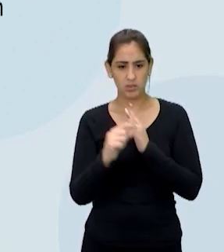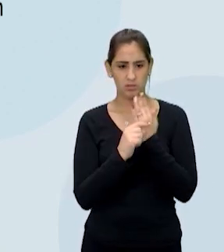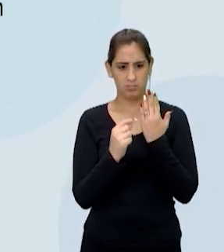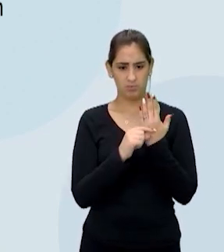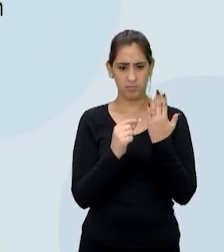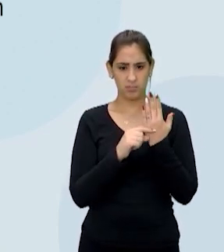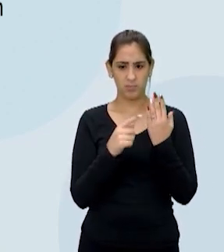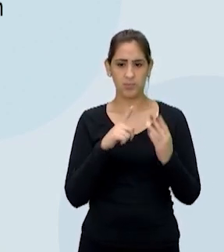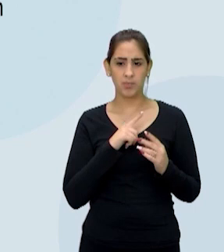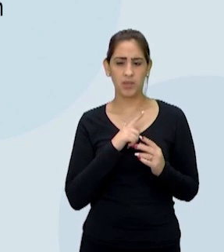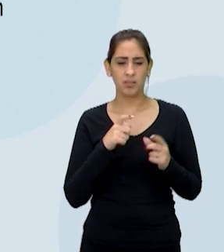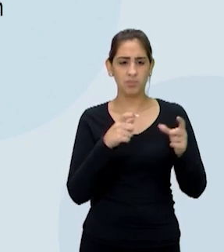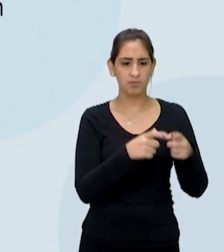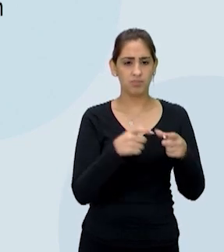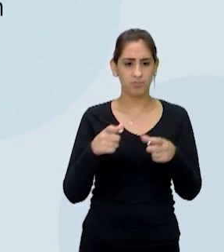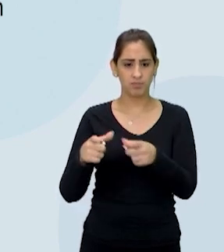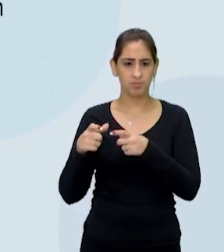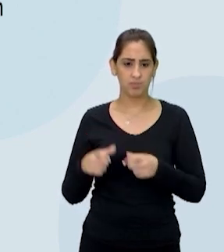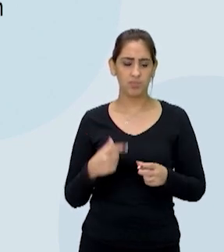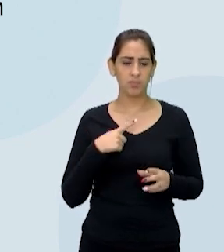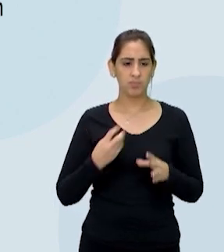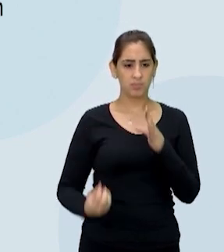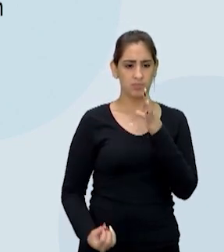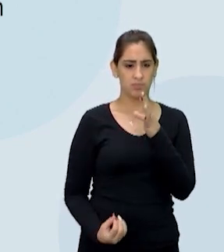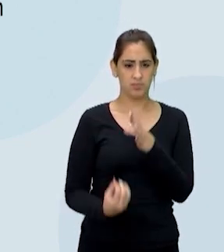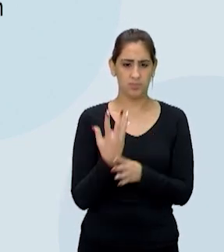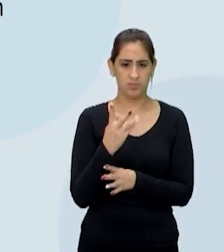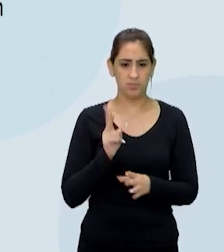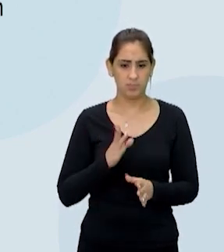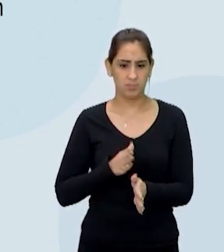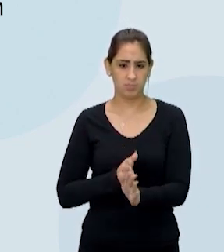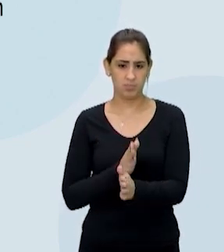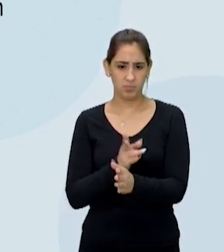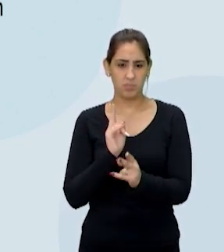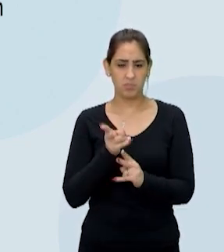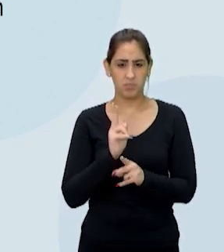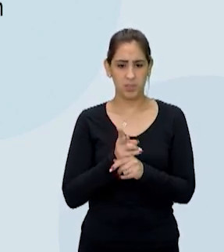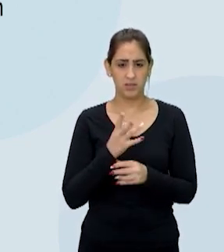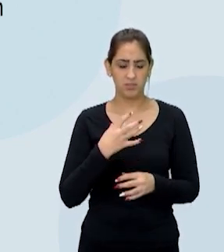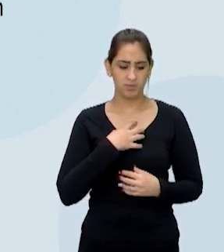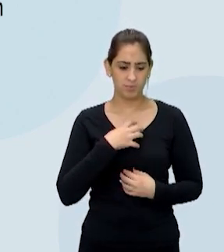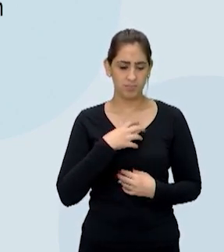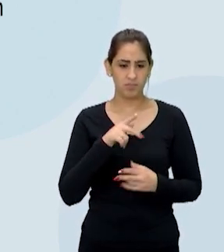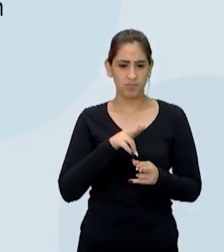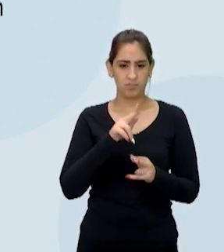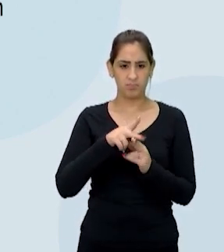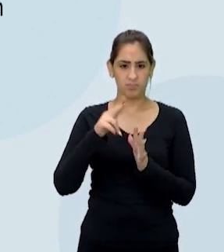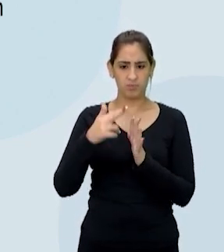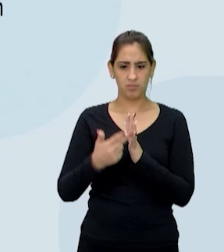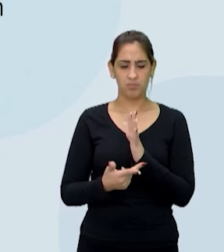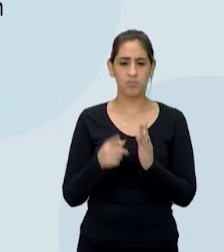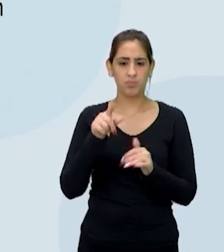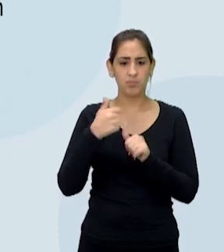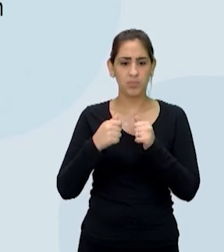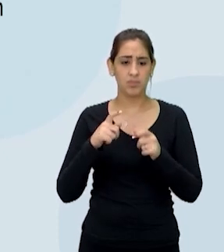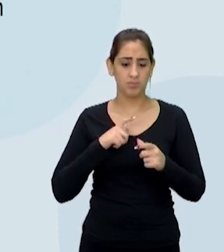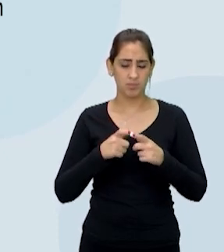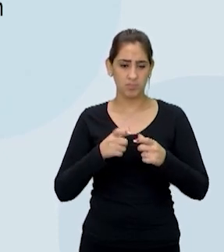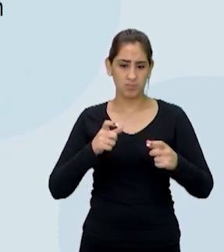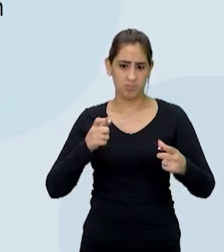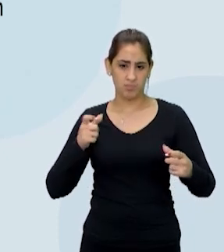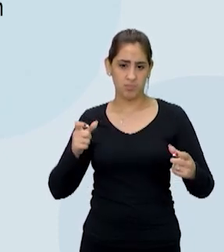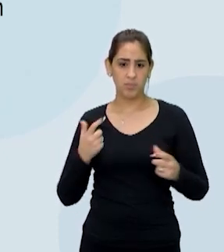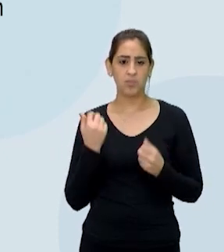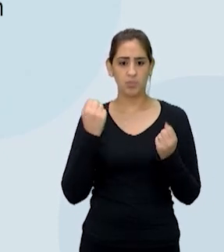pequenas que vem sendo fundada seguindo mesmo modelos antigos. Algumas dessas livrarias tiveram um crescimento e podem